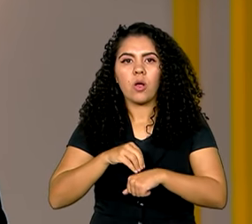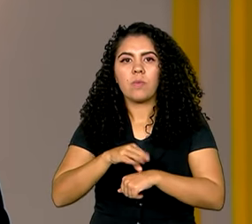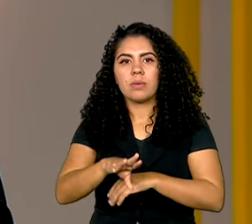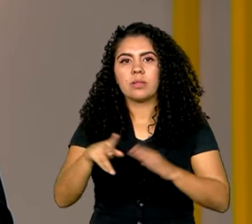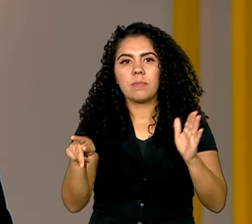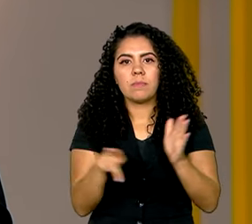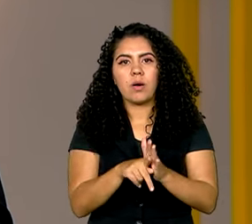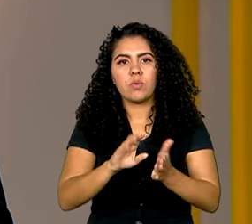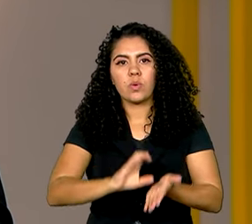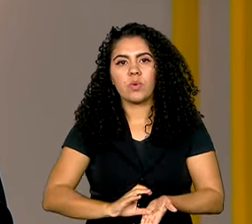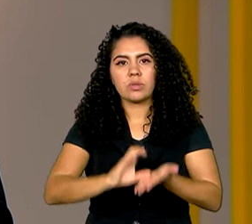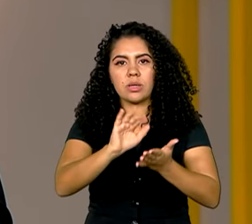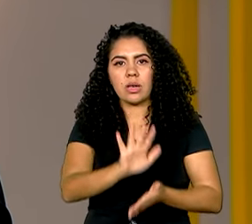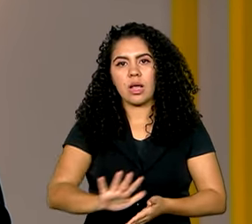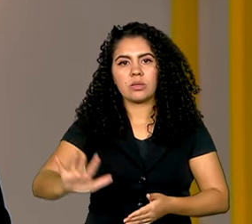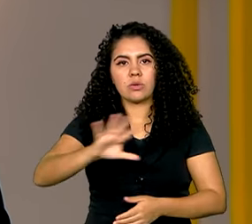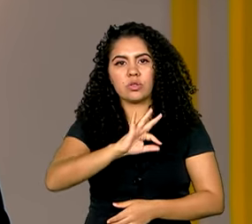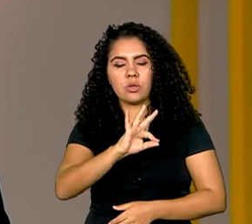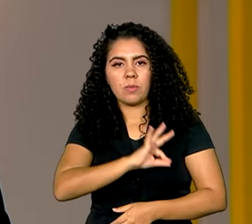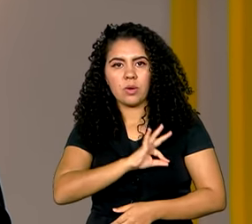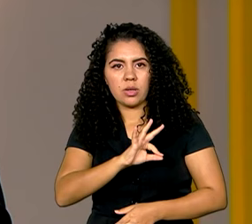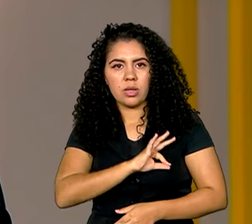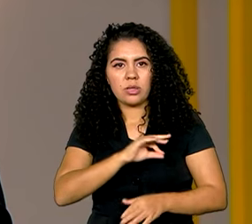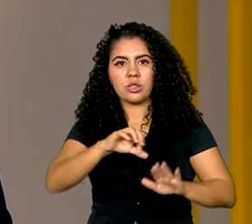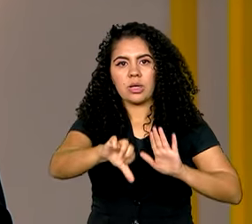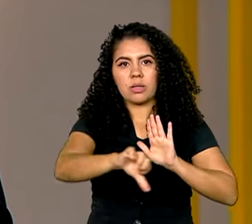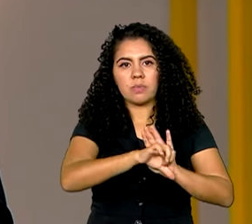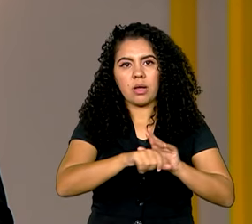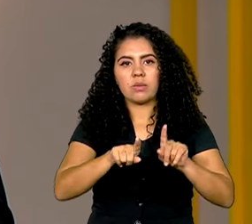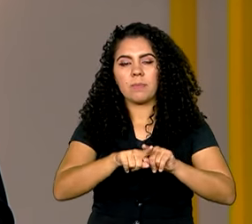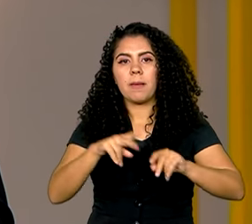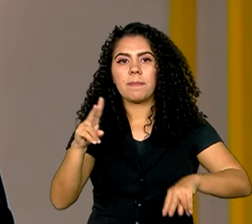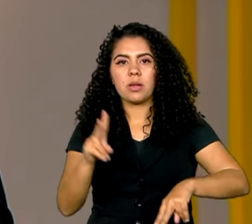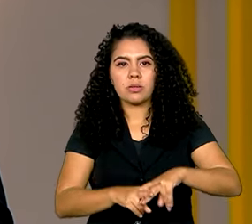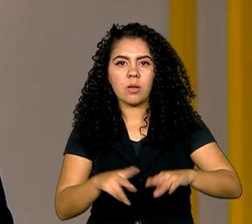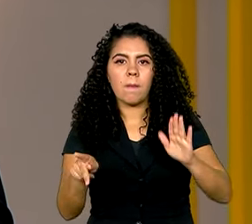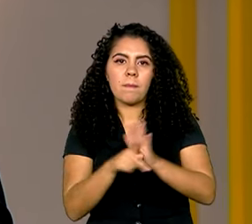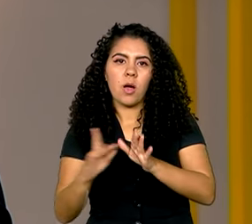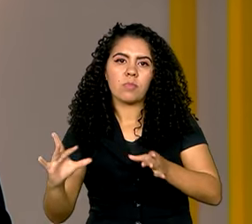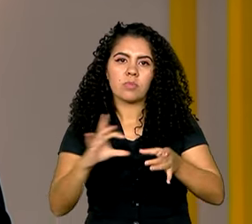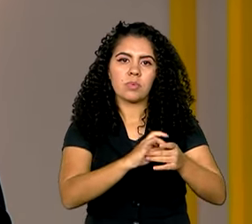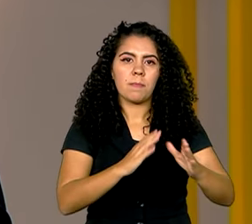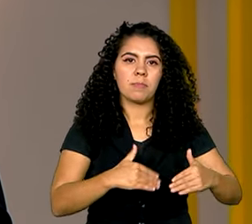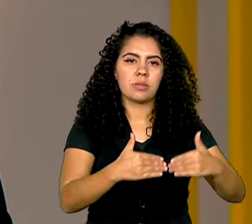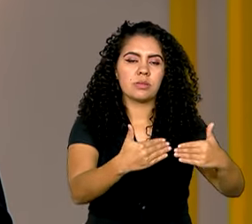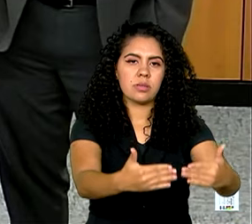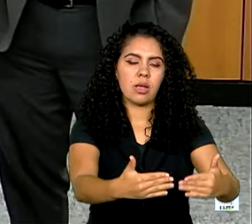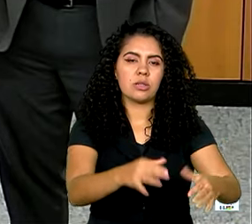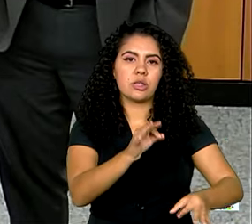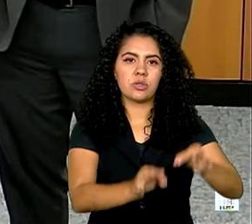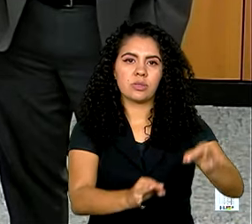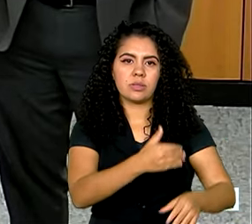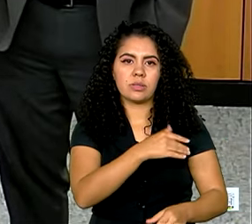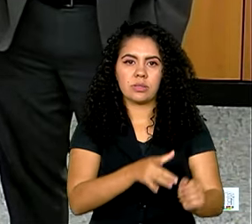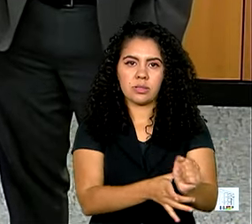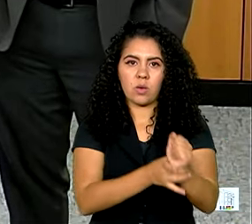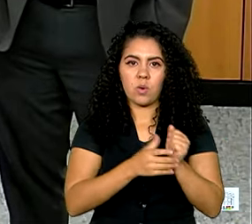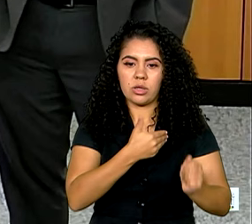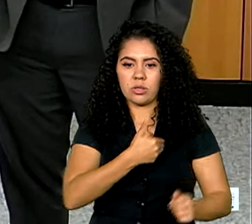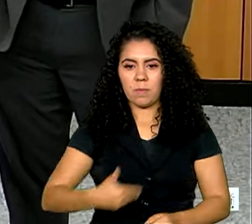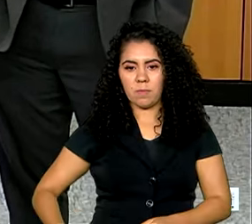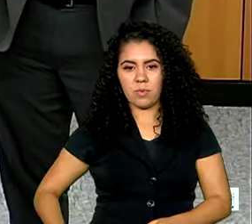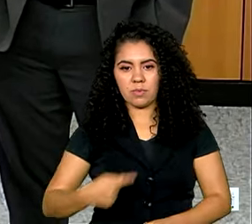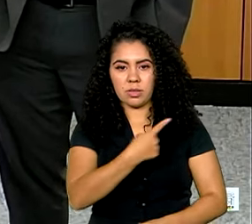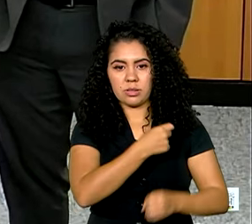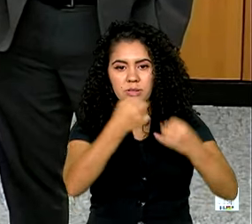Nacional de Política Criminal e Penitenciária, vinculado ao Ministério da Justiça e Segurança Pública. Se um órgão